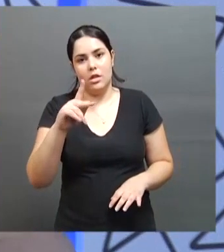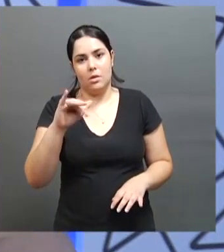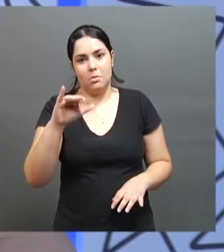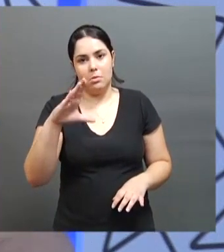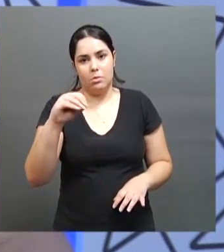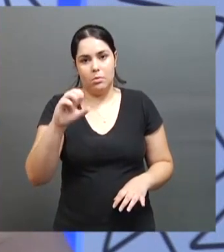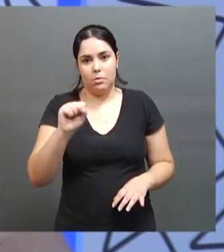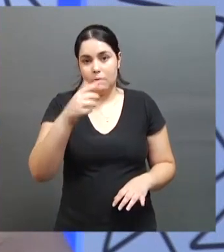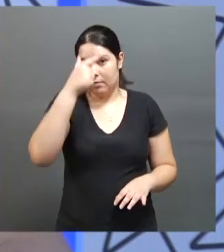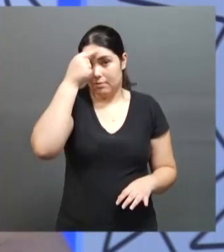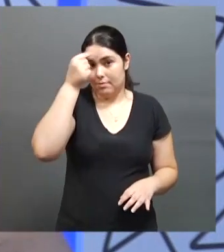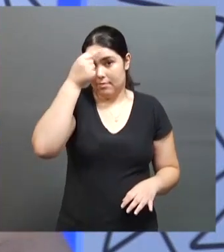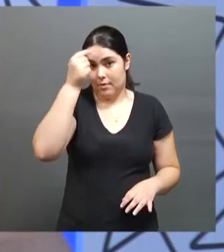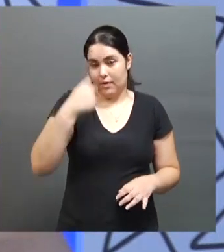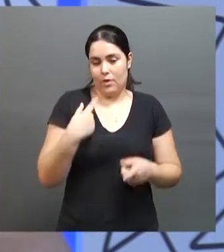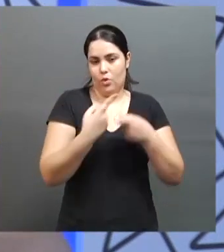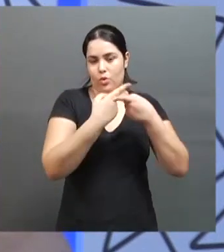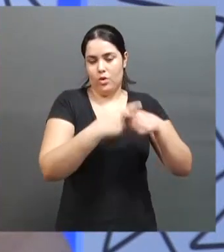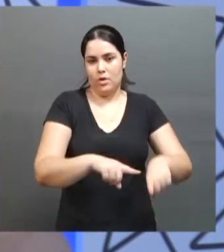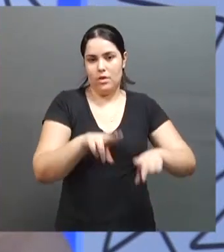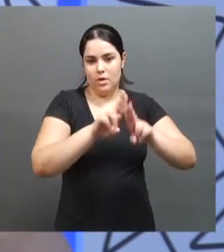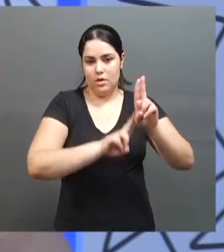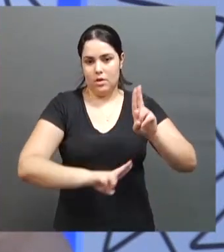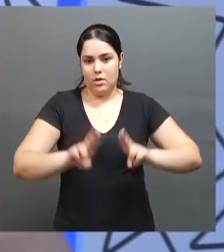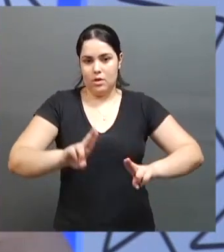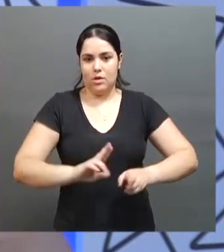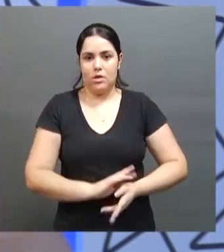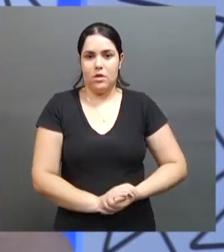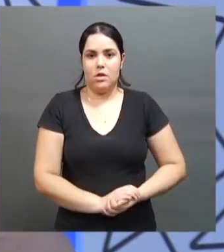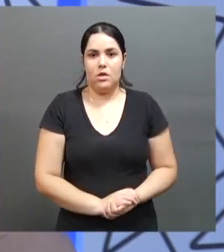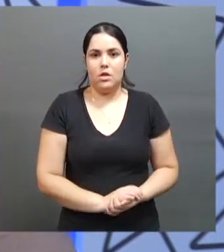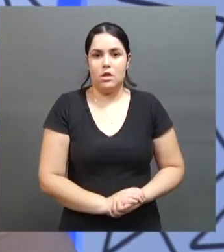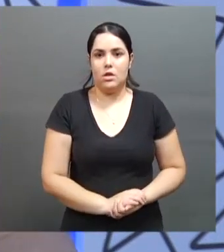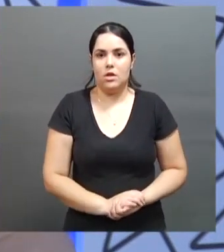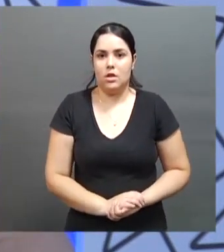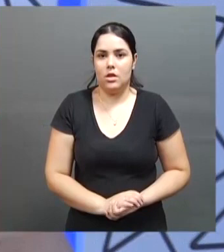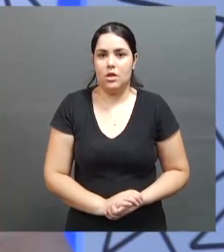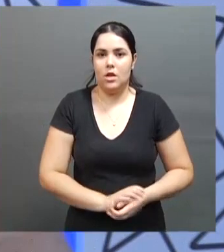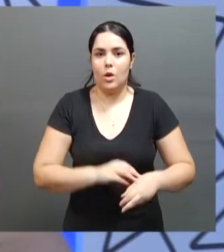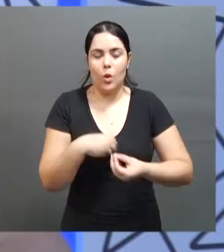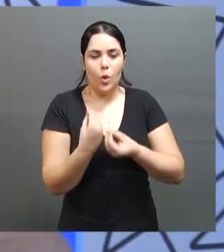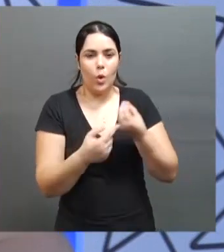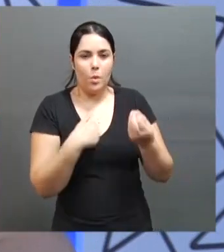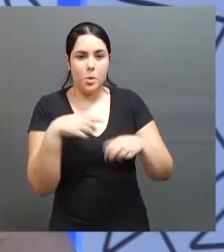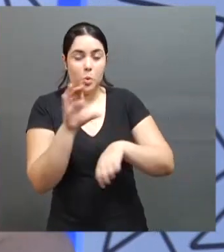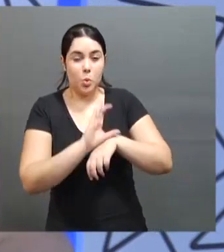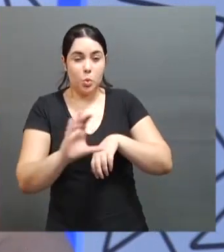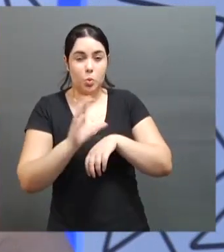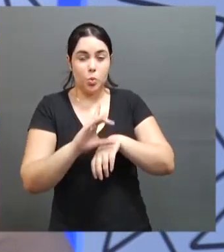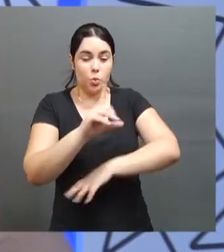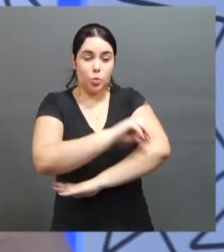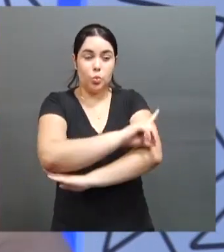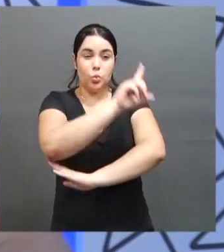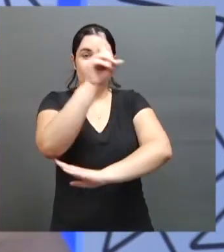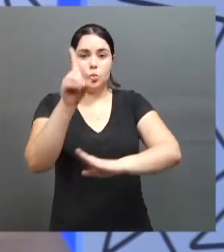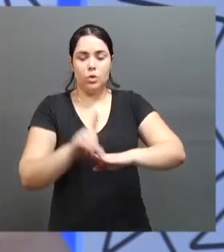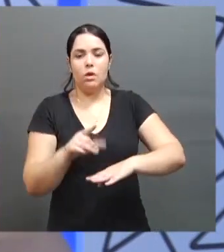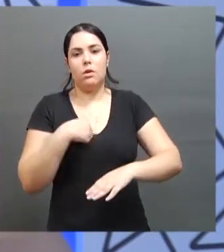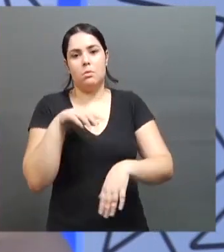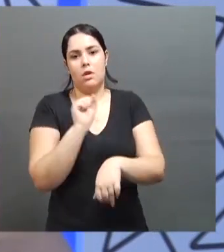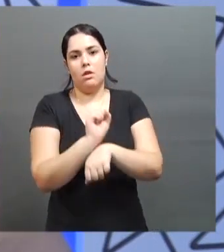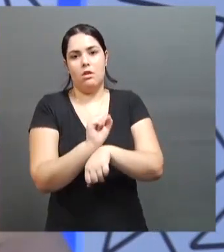competir pela UFO. E como eu estava fazendo o curso integral, então eu resolvi dar um tempo